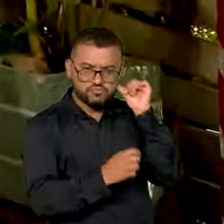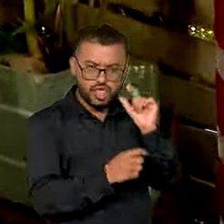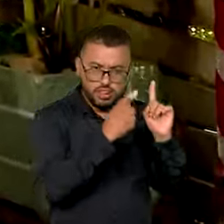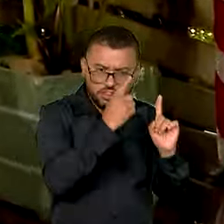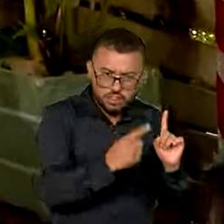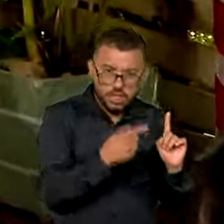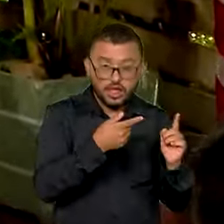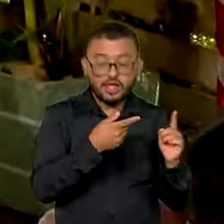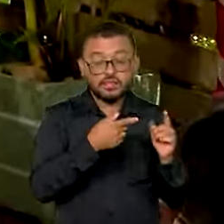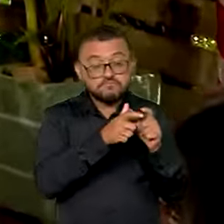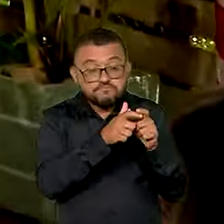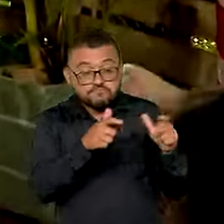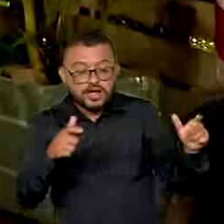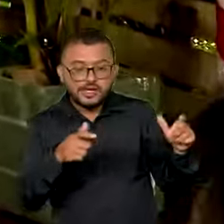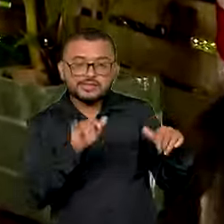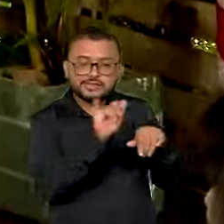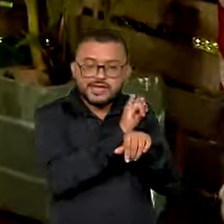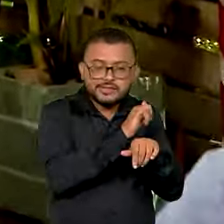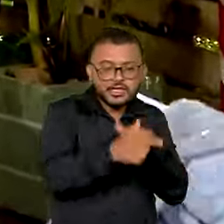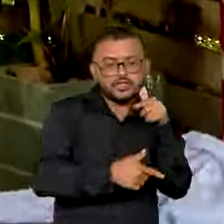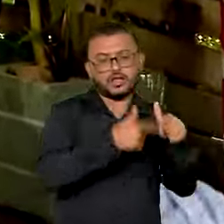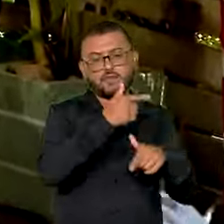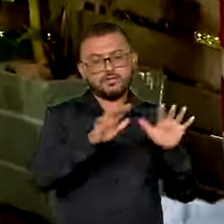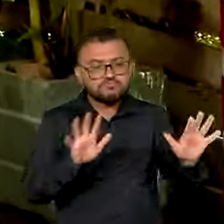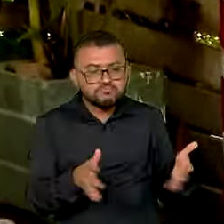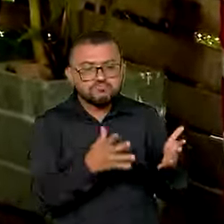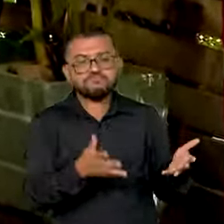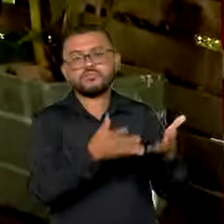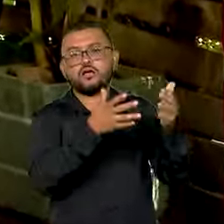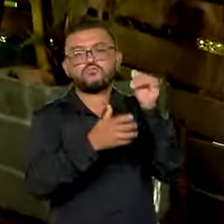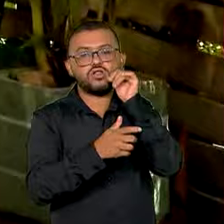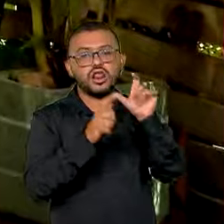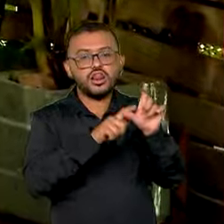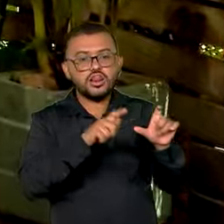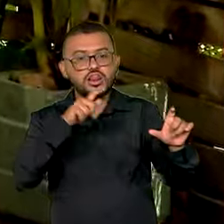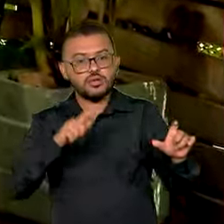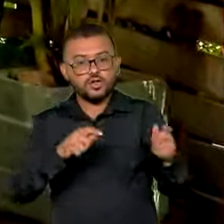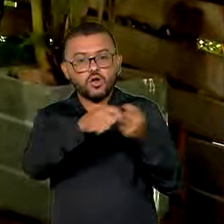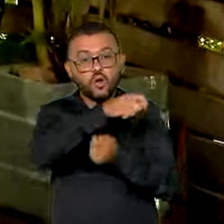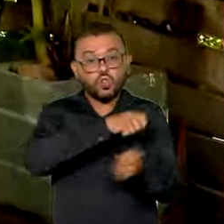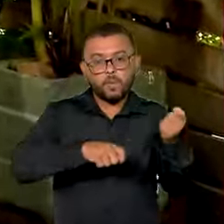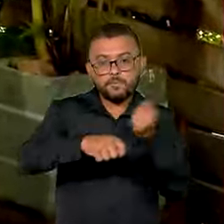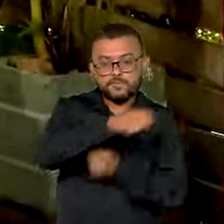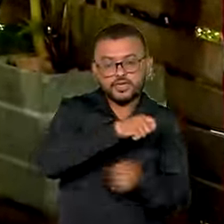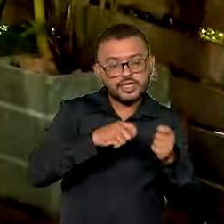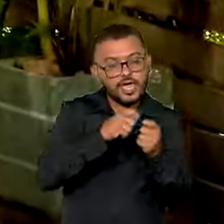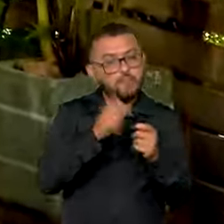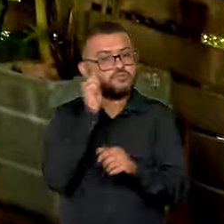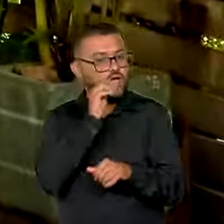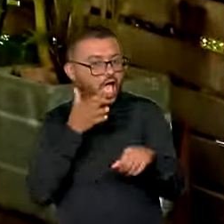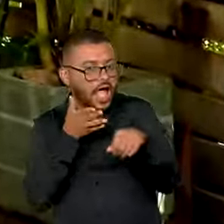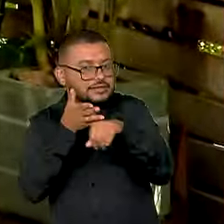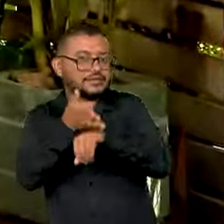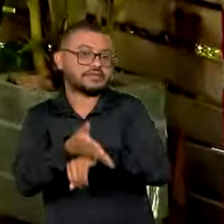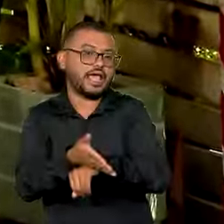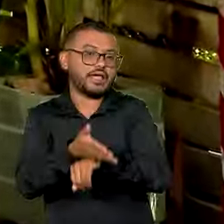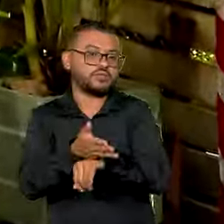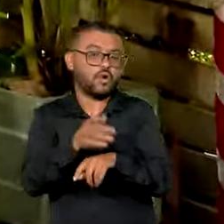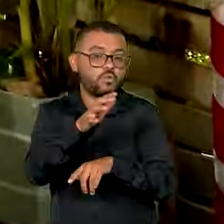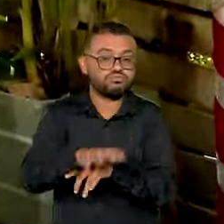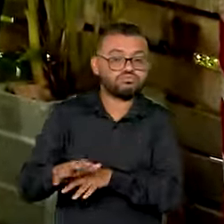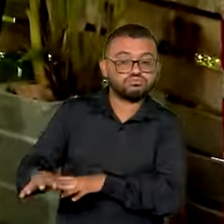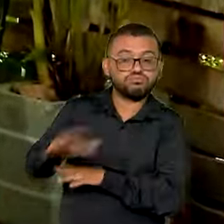mulher e ampliam as ações para a promoção da autonomia econômica e da participação delas em